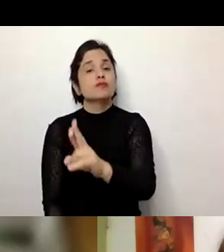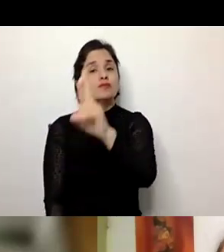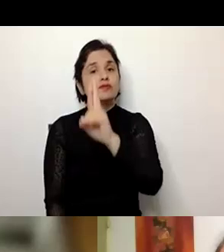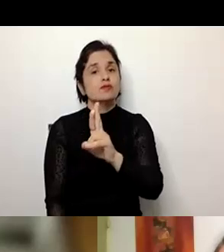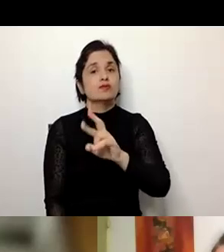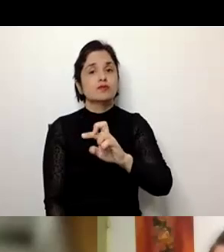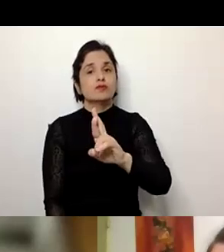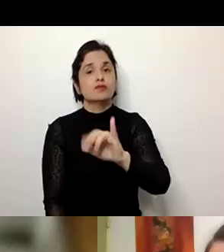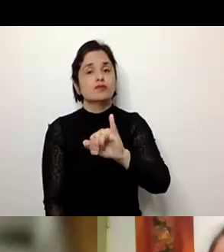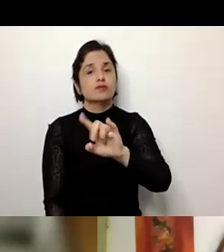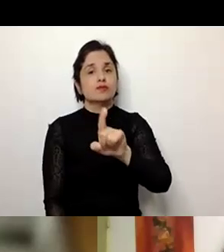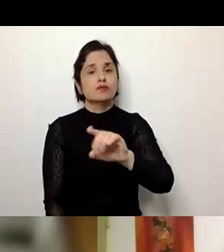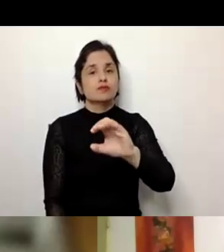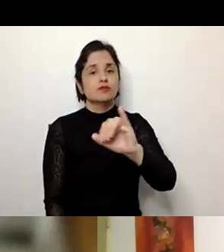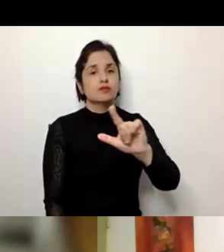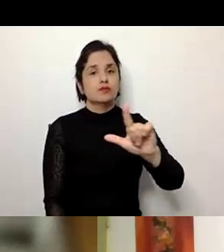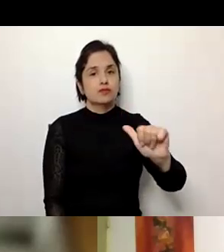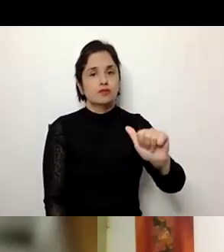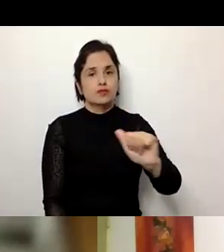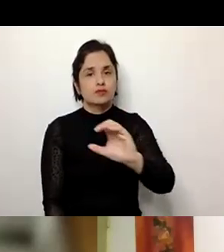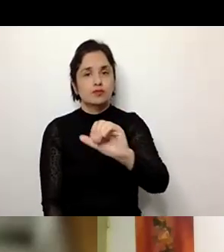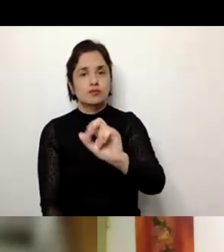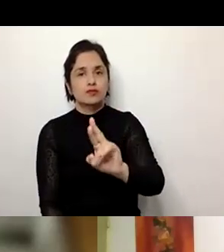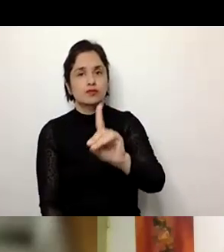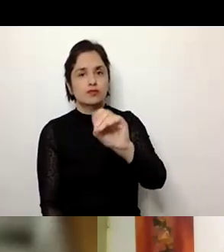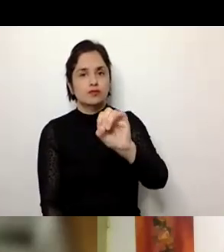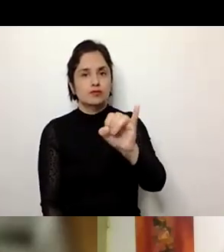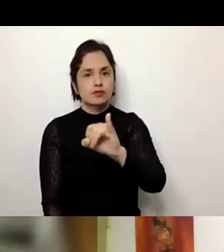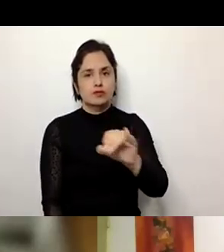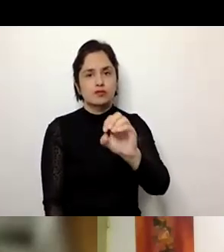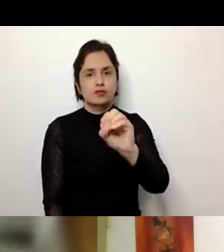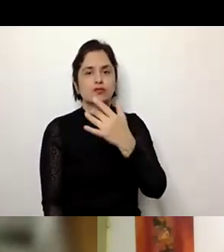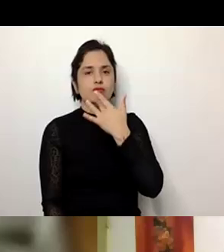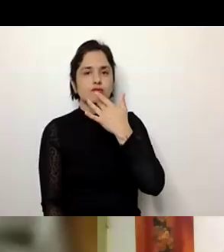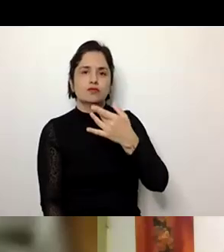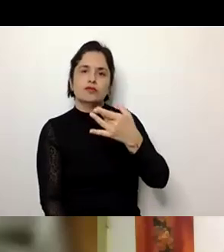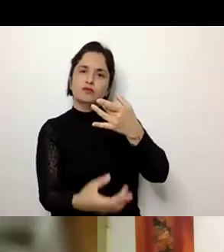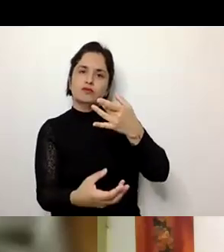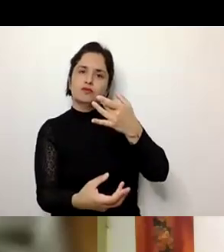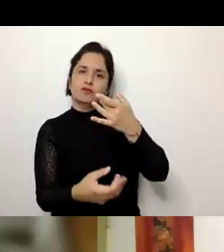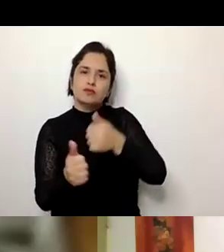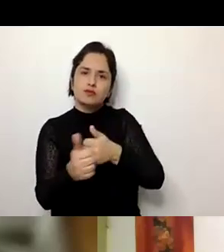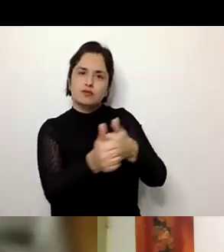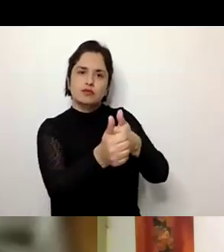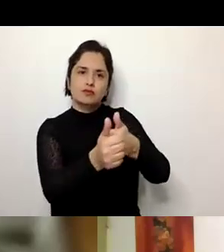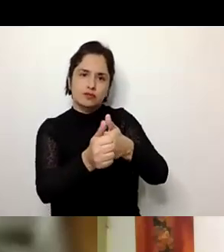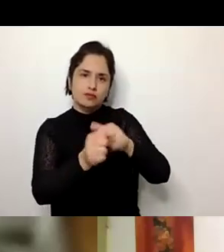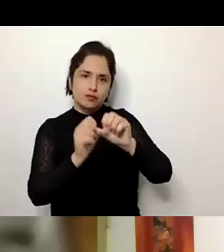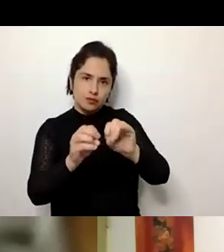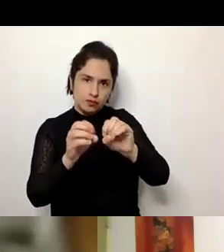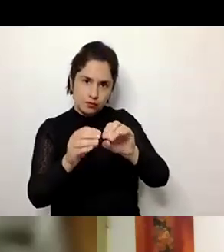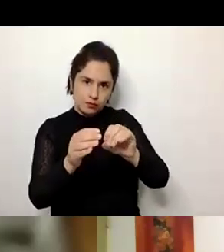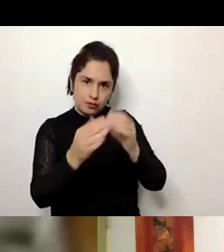de parte da doutora Cardoso, puesto que nos ilumina também para a formação inicial de nossos